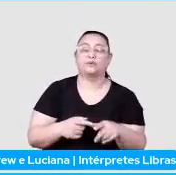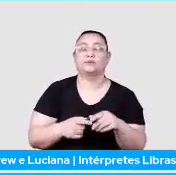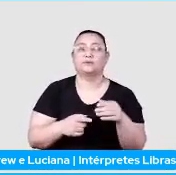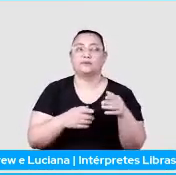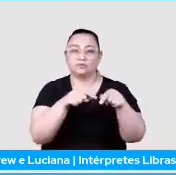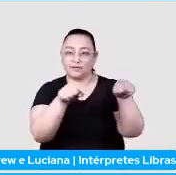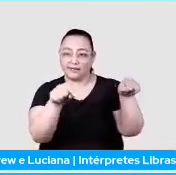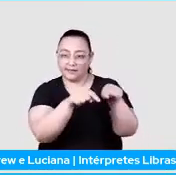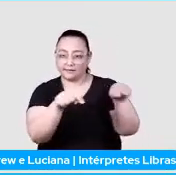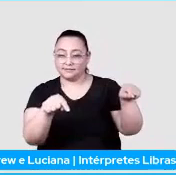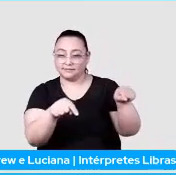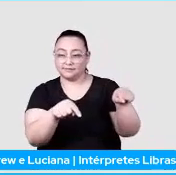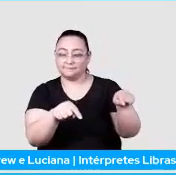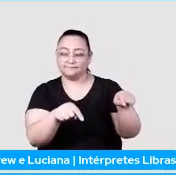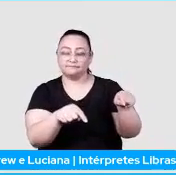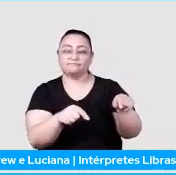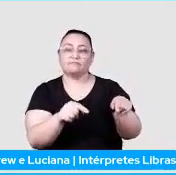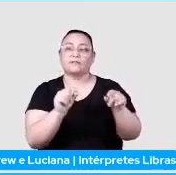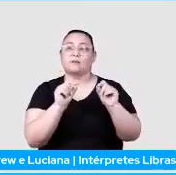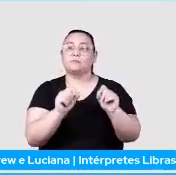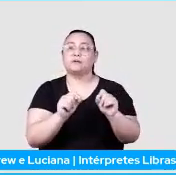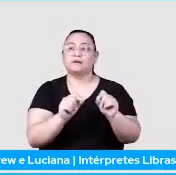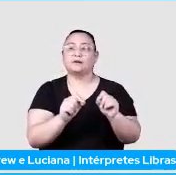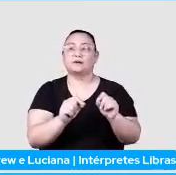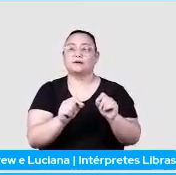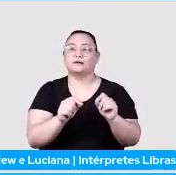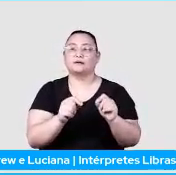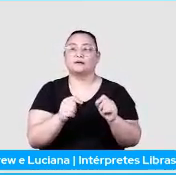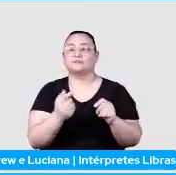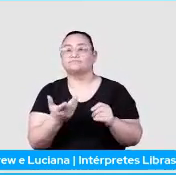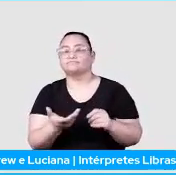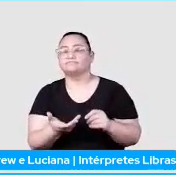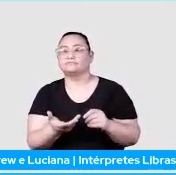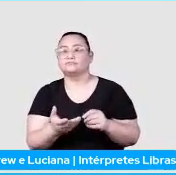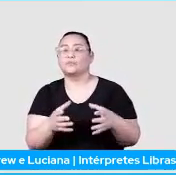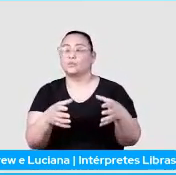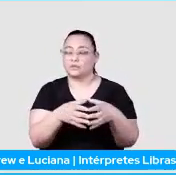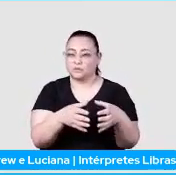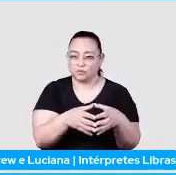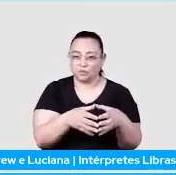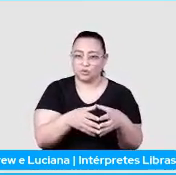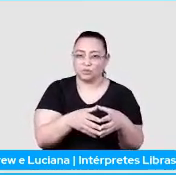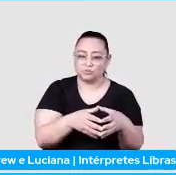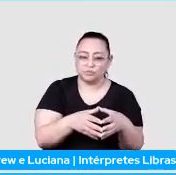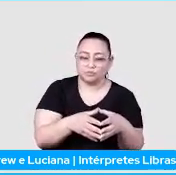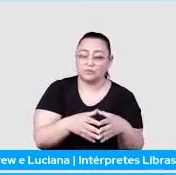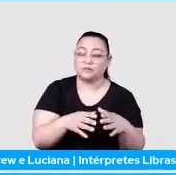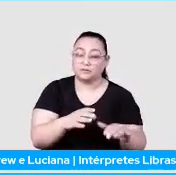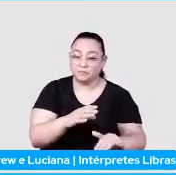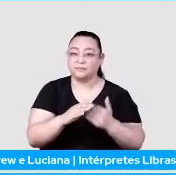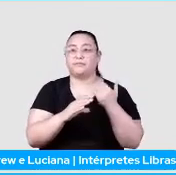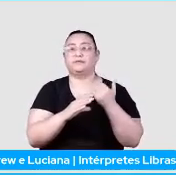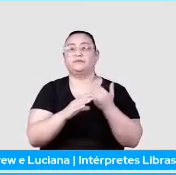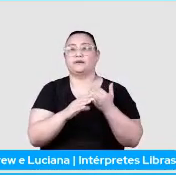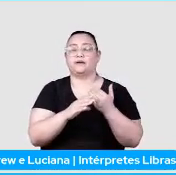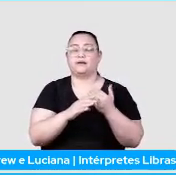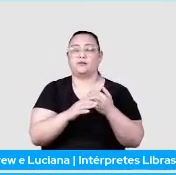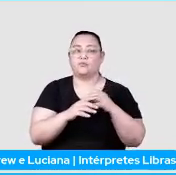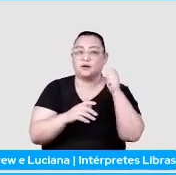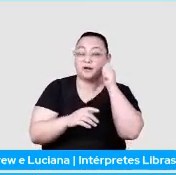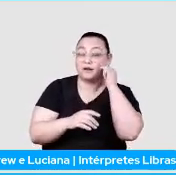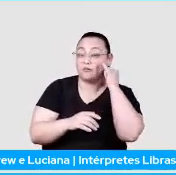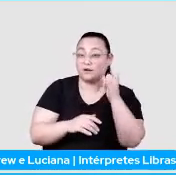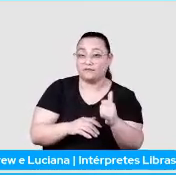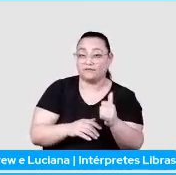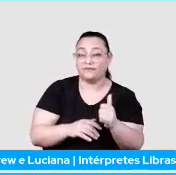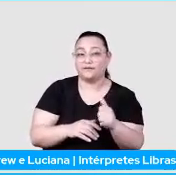para, no mesmo grupo, me enviar um alert caso o